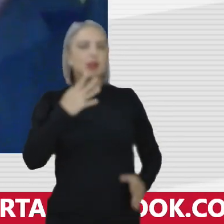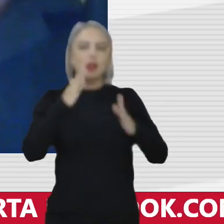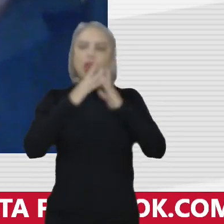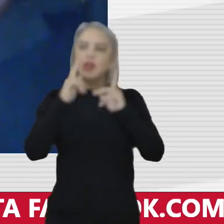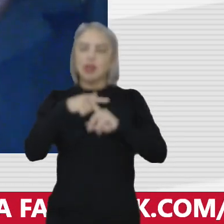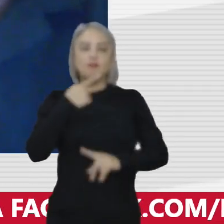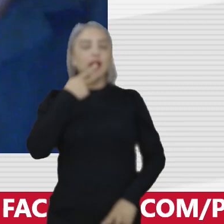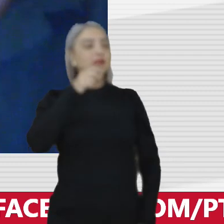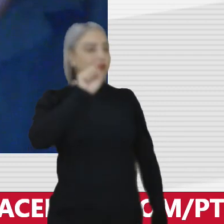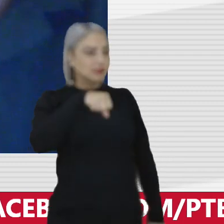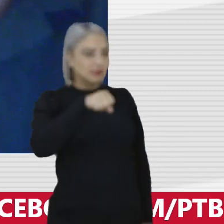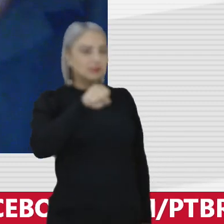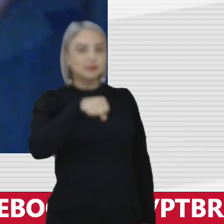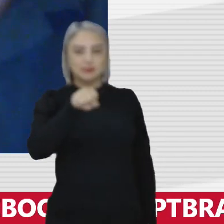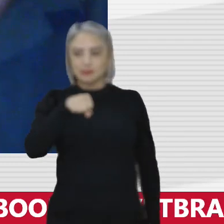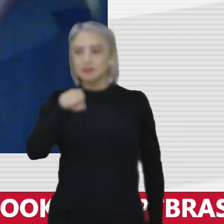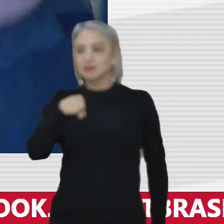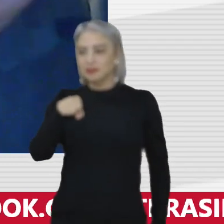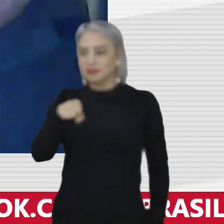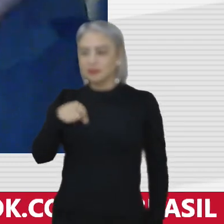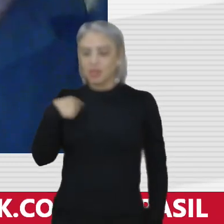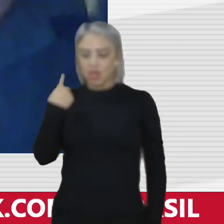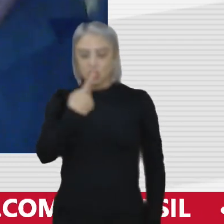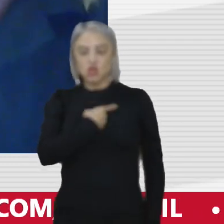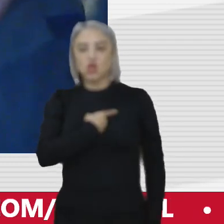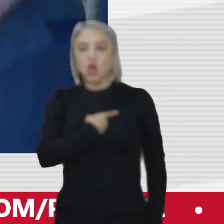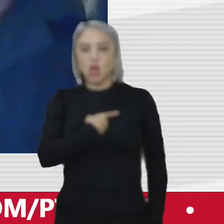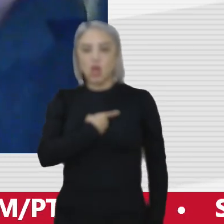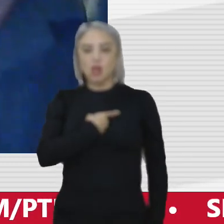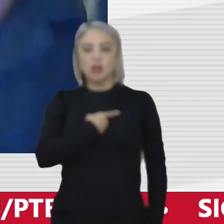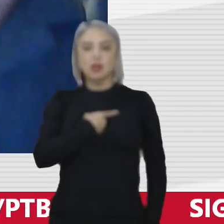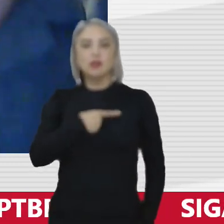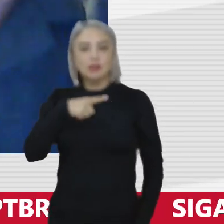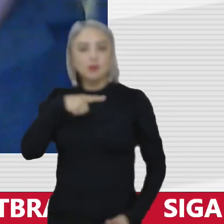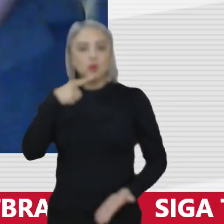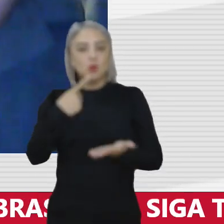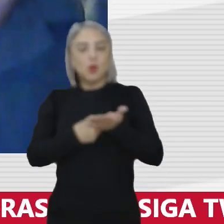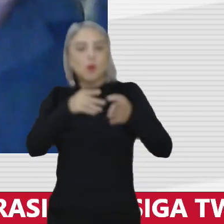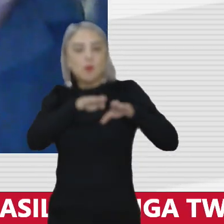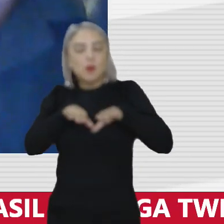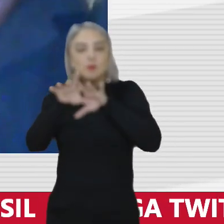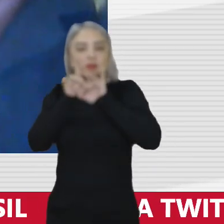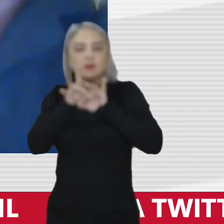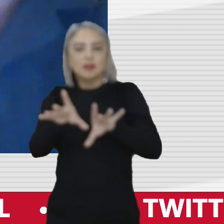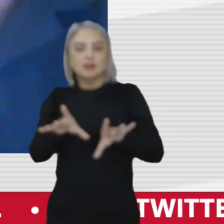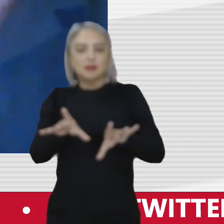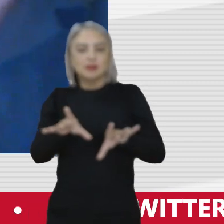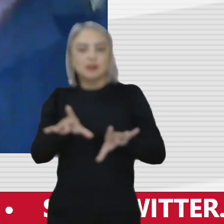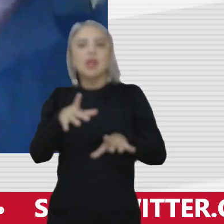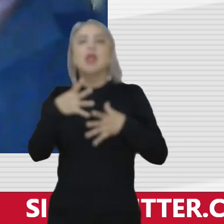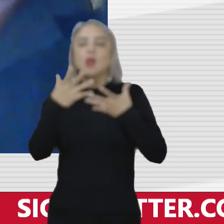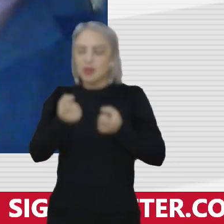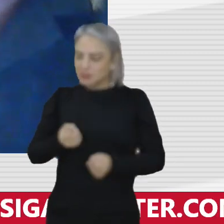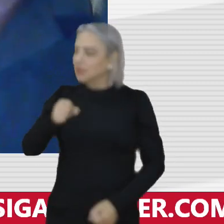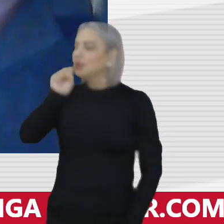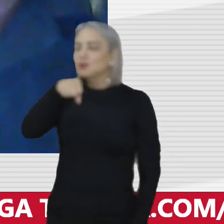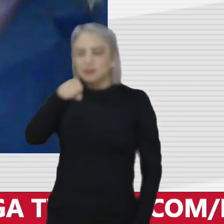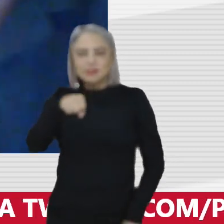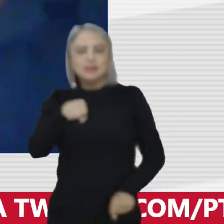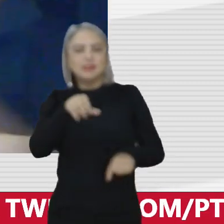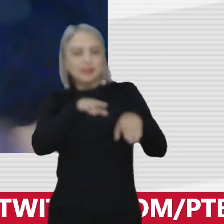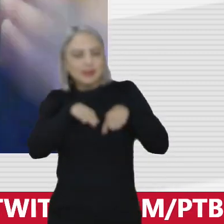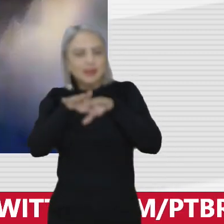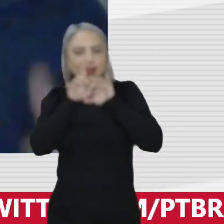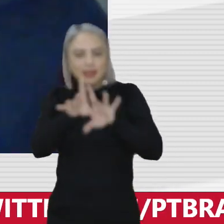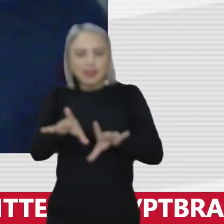preciso dizer nós estamos comprometidos com a democracia eu aceito sim a democracia